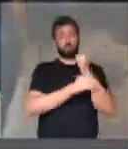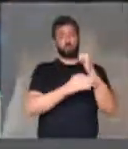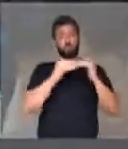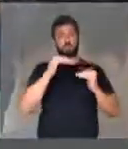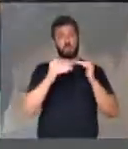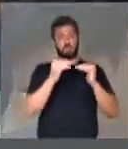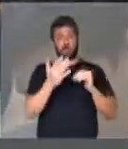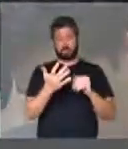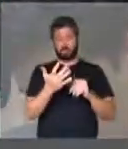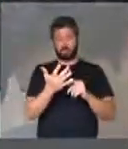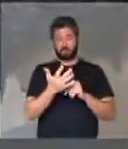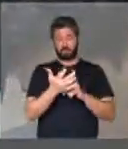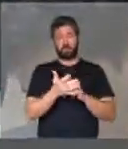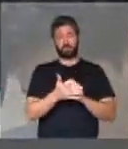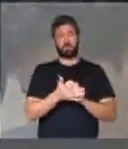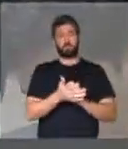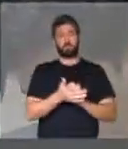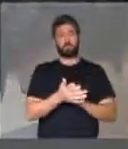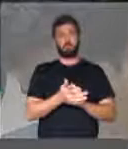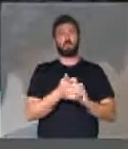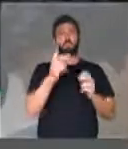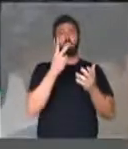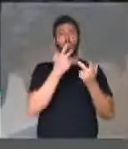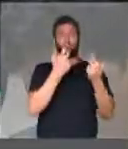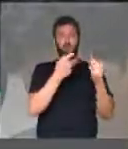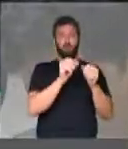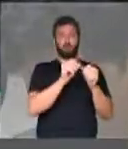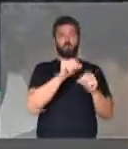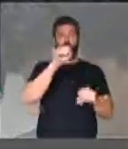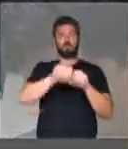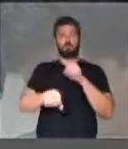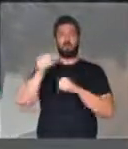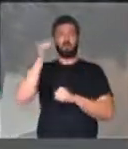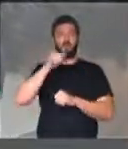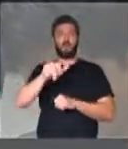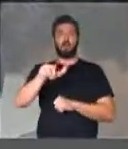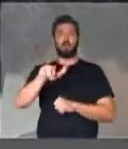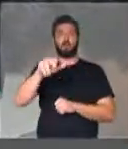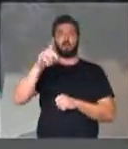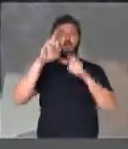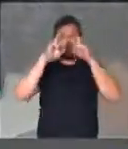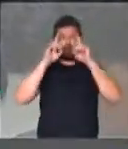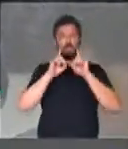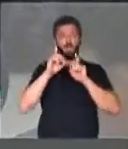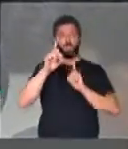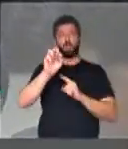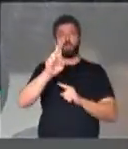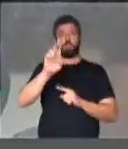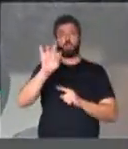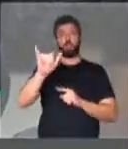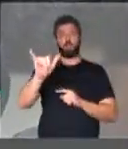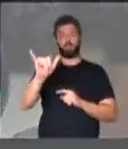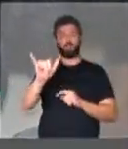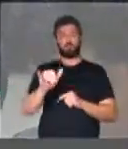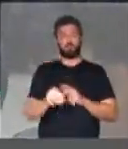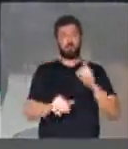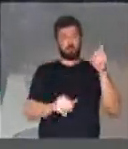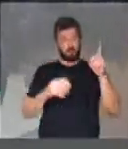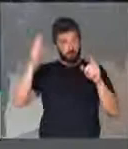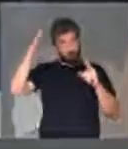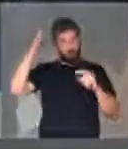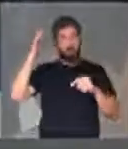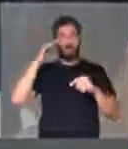sustentável, o mesmo que motivou o assassinato da irmã Dora de Steng. O estado do Pará realmente é um dos